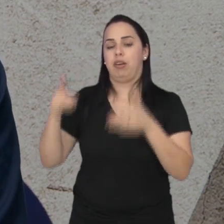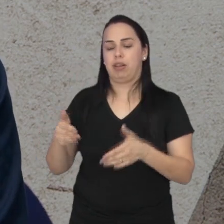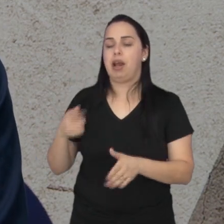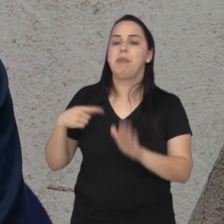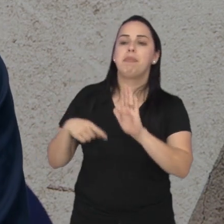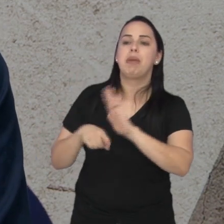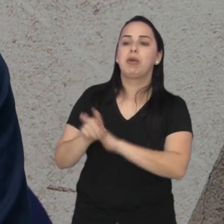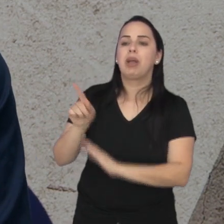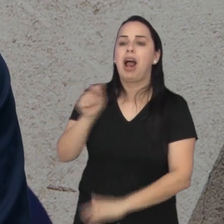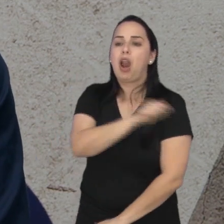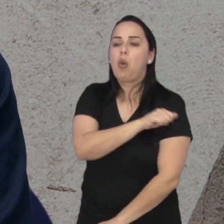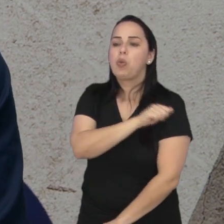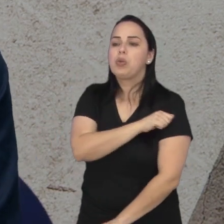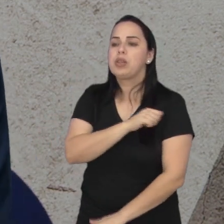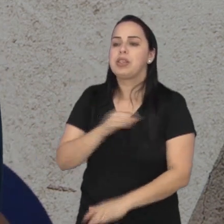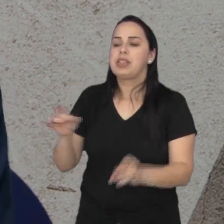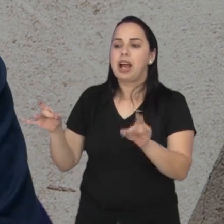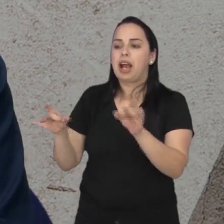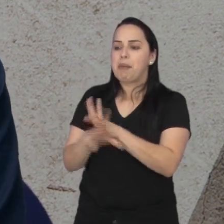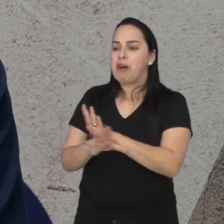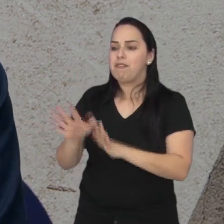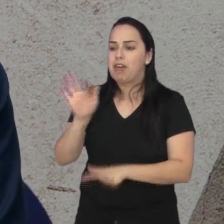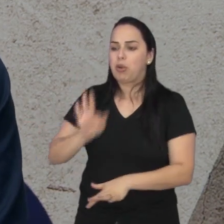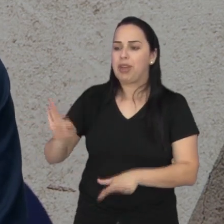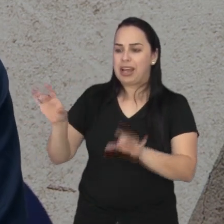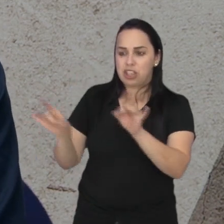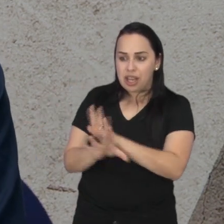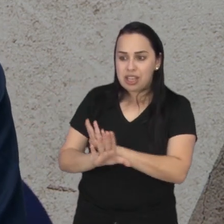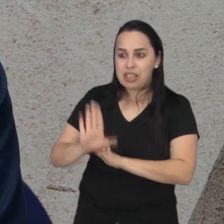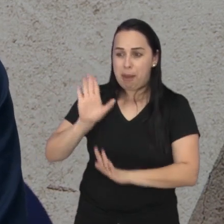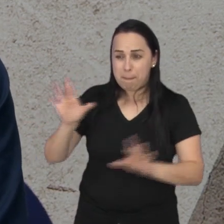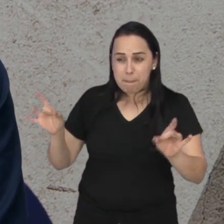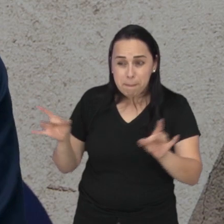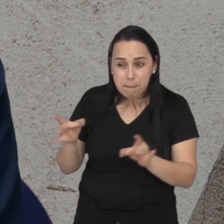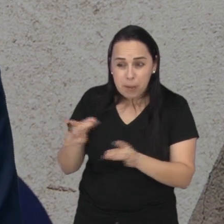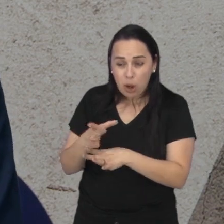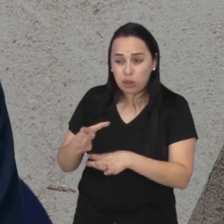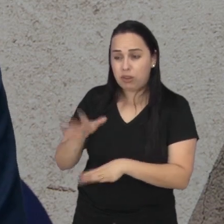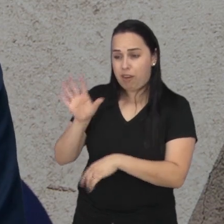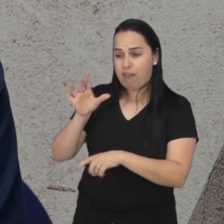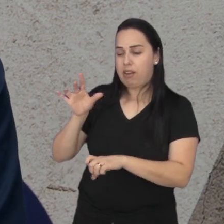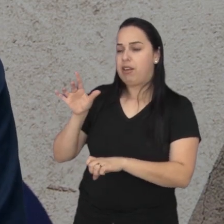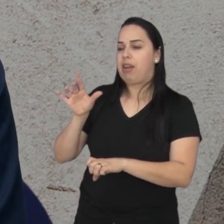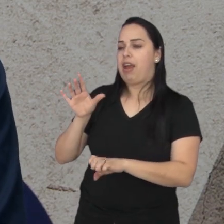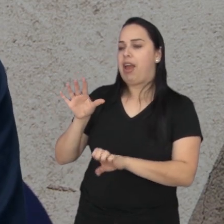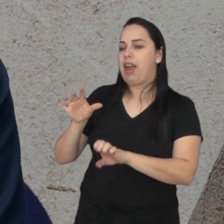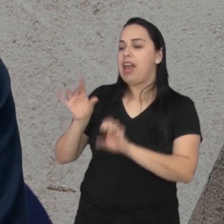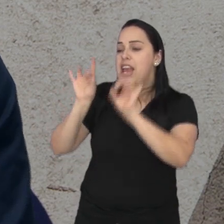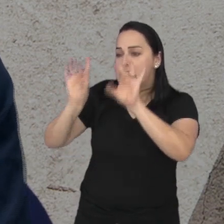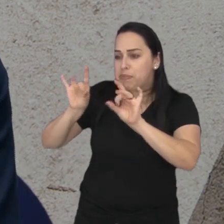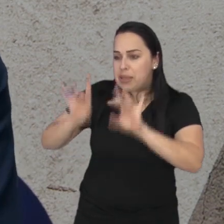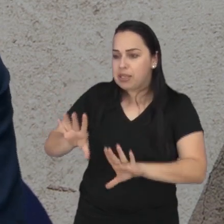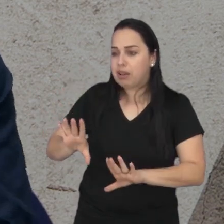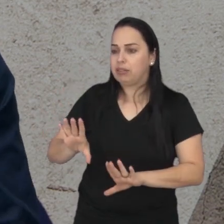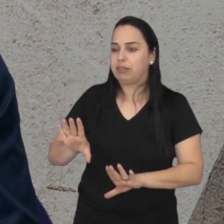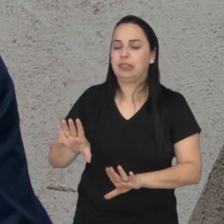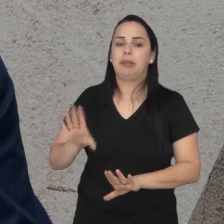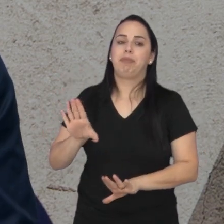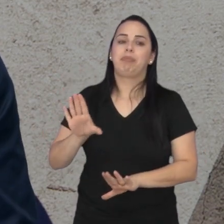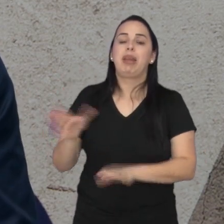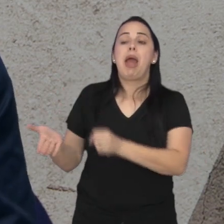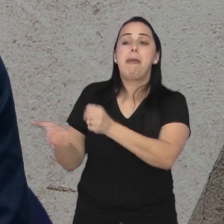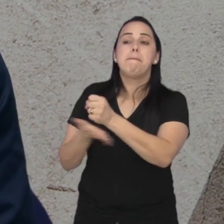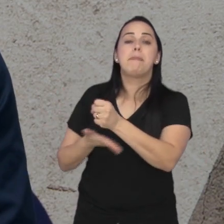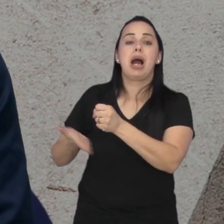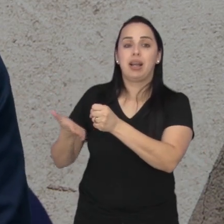meus alunos, quando você sai daqui, você sai um especialista? A resposta é não. Você sai com uma